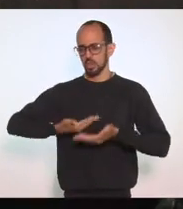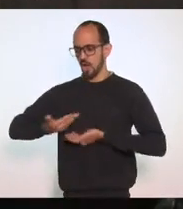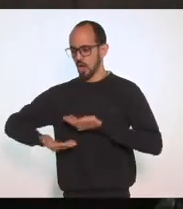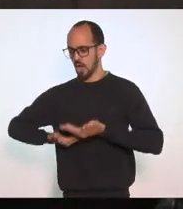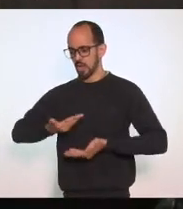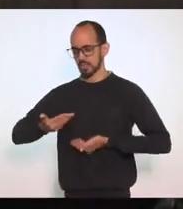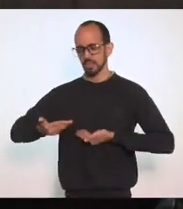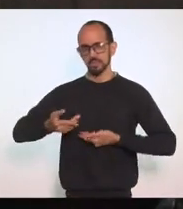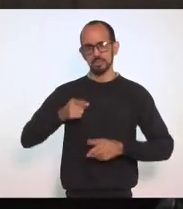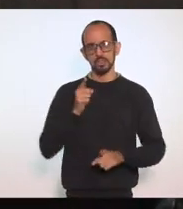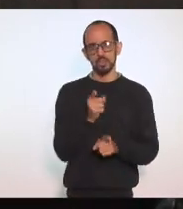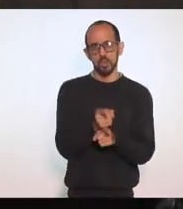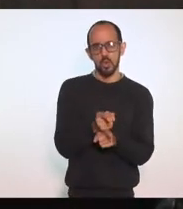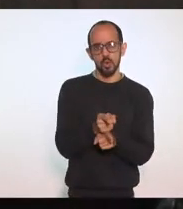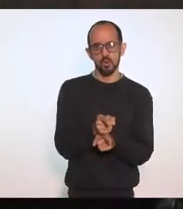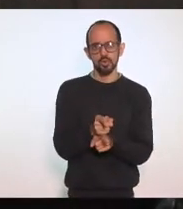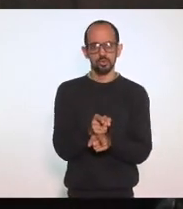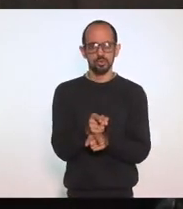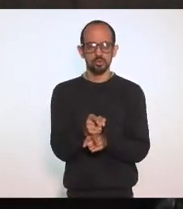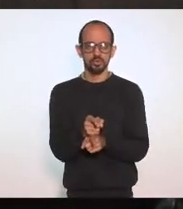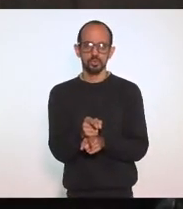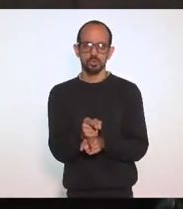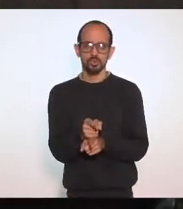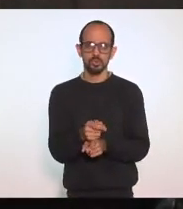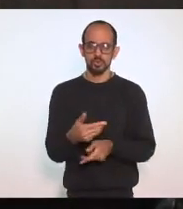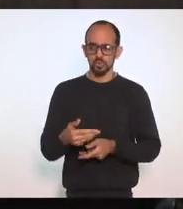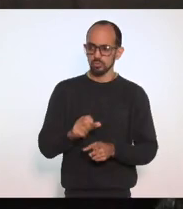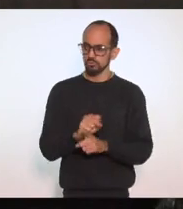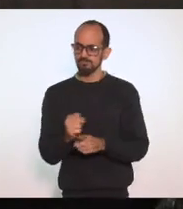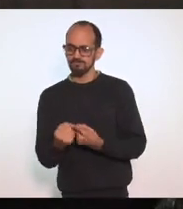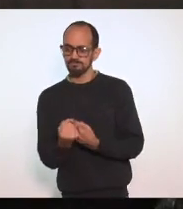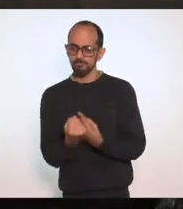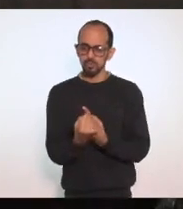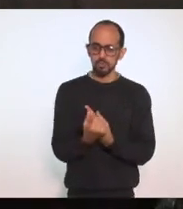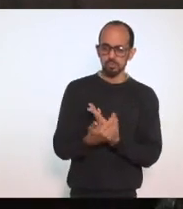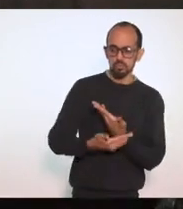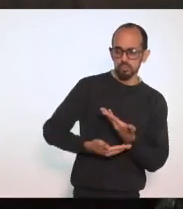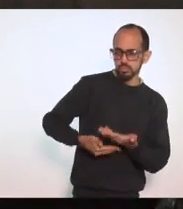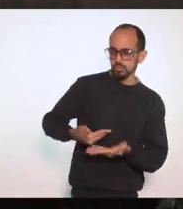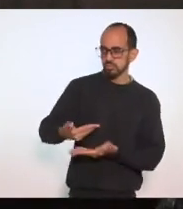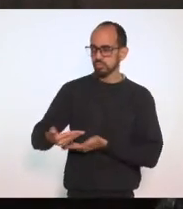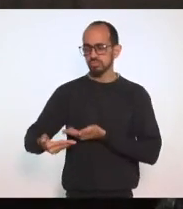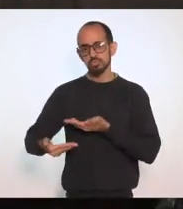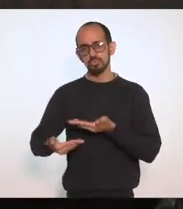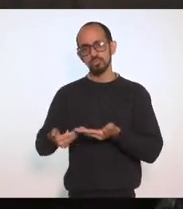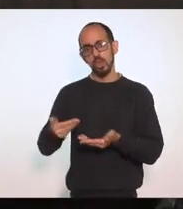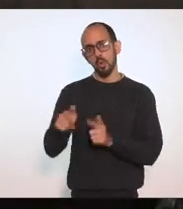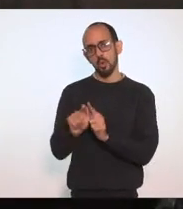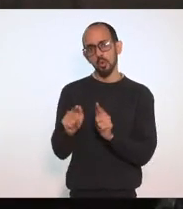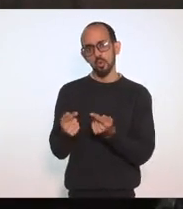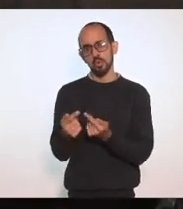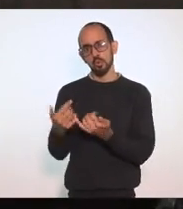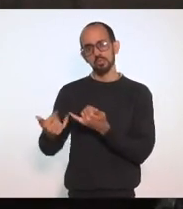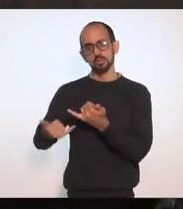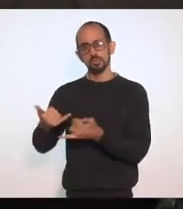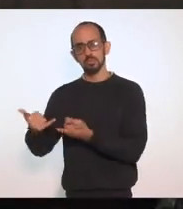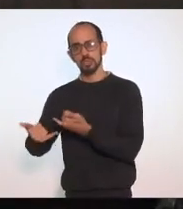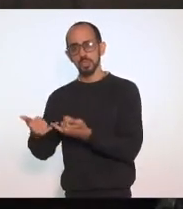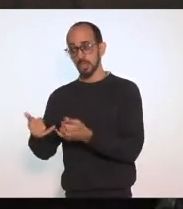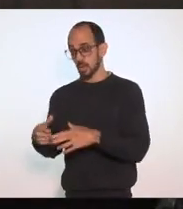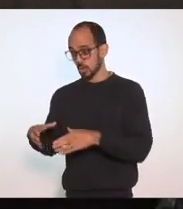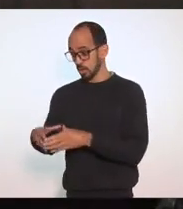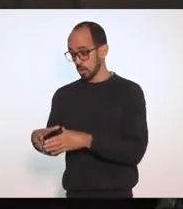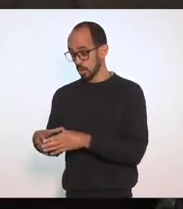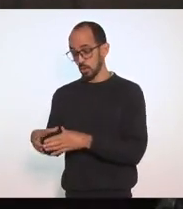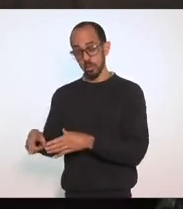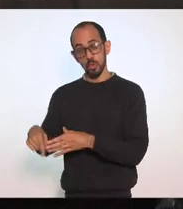Encontros Processos De socialização Pequenos Coletivos Que se aproximam Que se agrupam